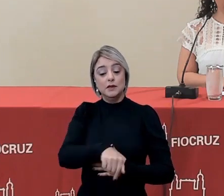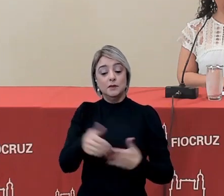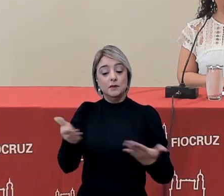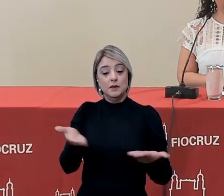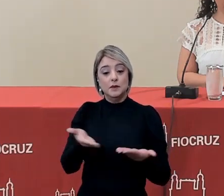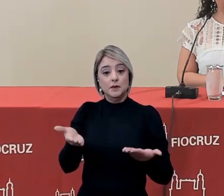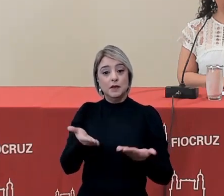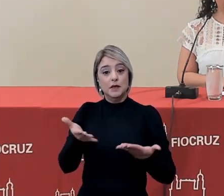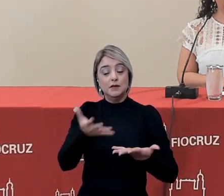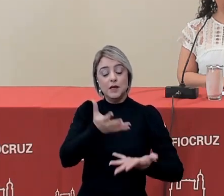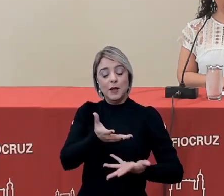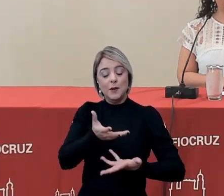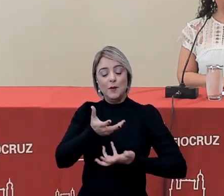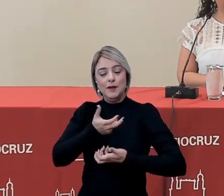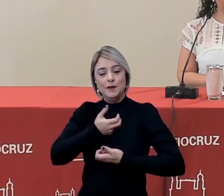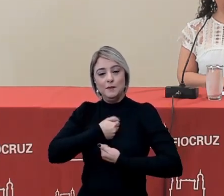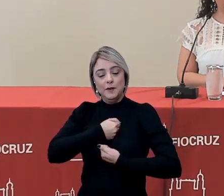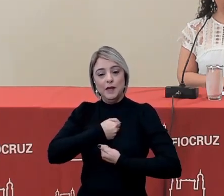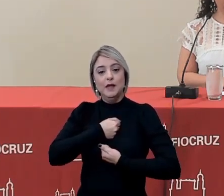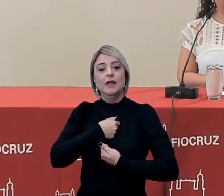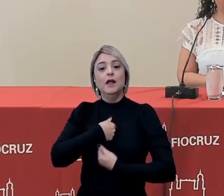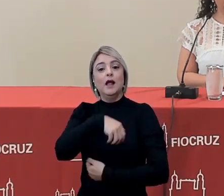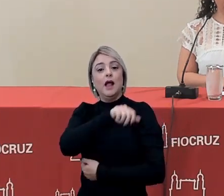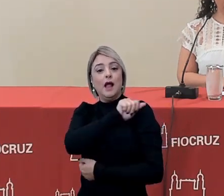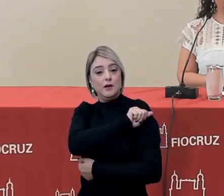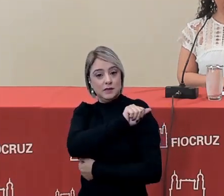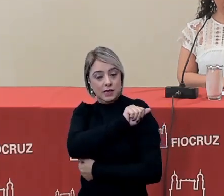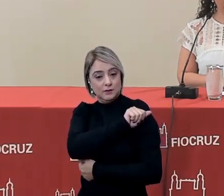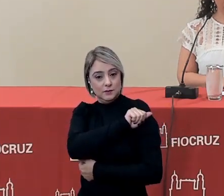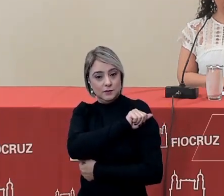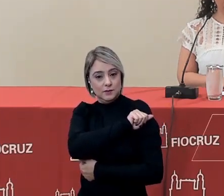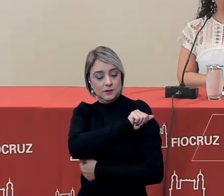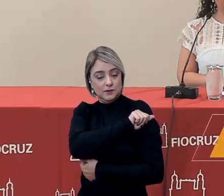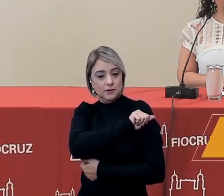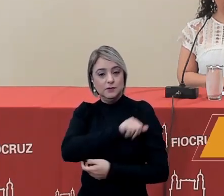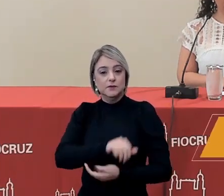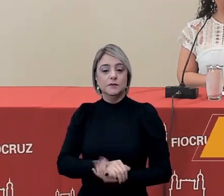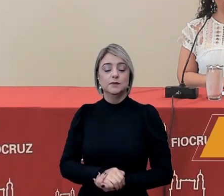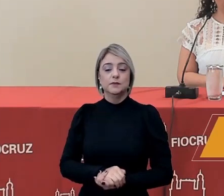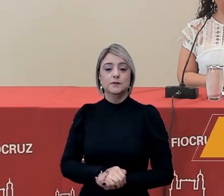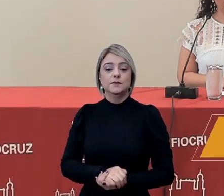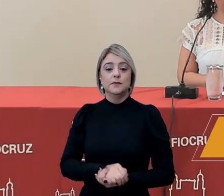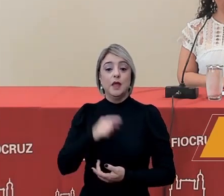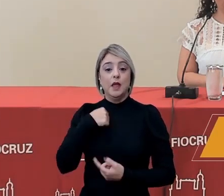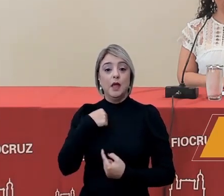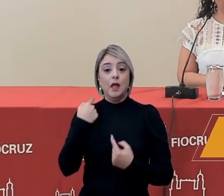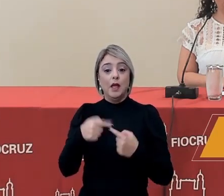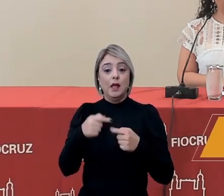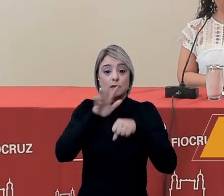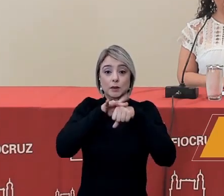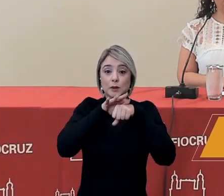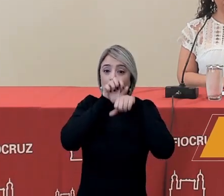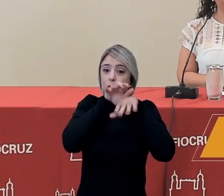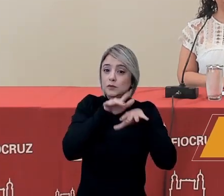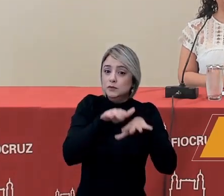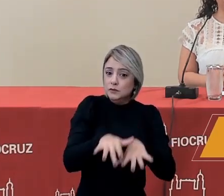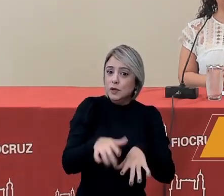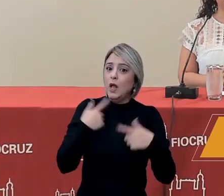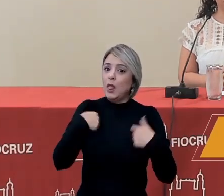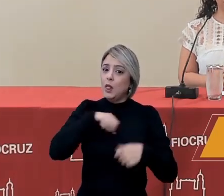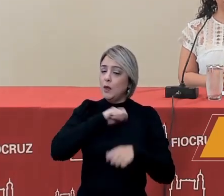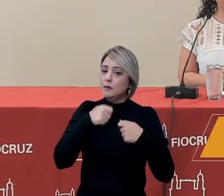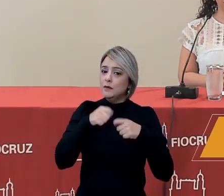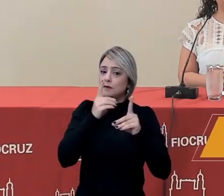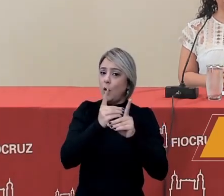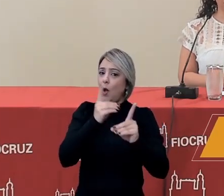nesse momento de acolhimento aos docentes, aos discentes. Devido a essa pandemia, nós precisamos fazer